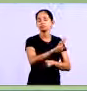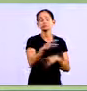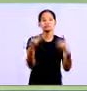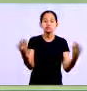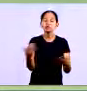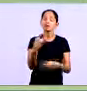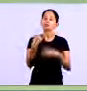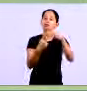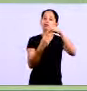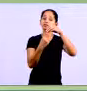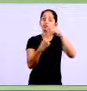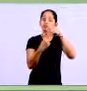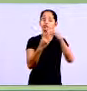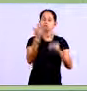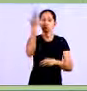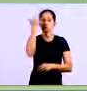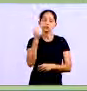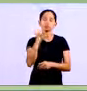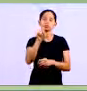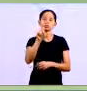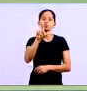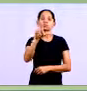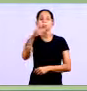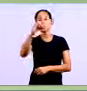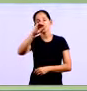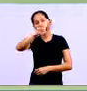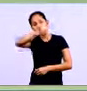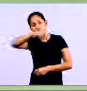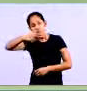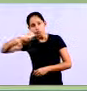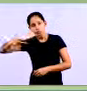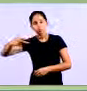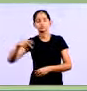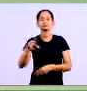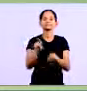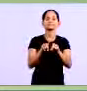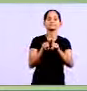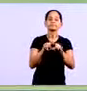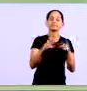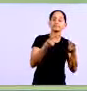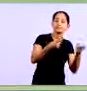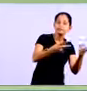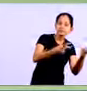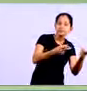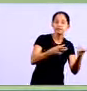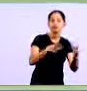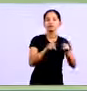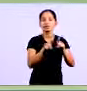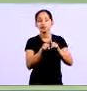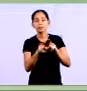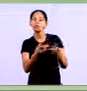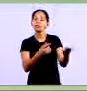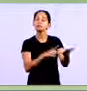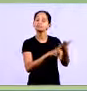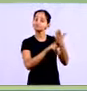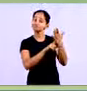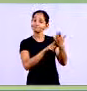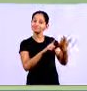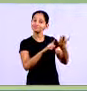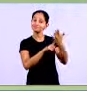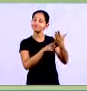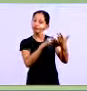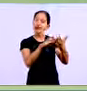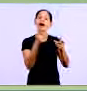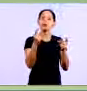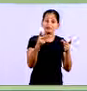informação para você Para você poder apurar lucro E outras coisas Das vendas e do estoque Porque automaticamente O seu caixa está l mostrando O que está saindo de